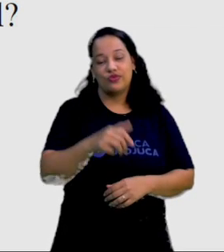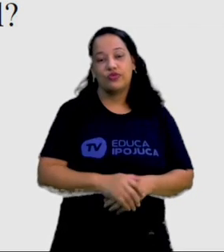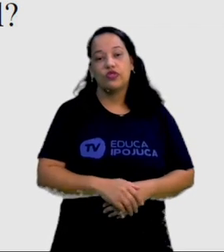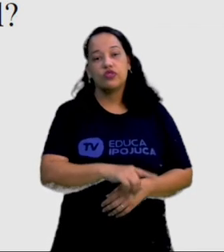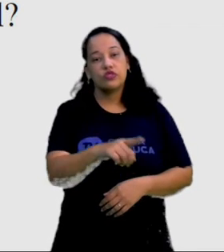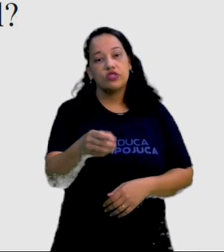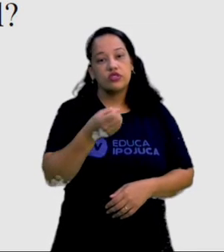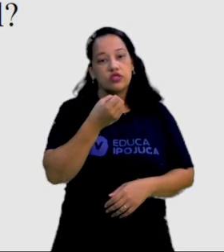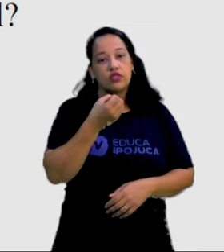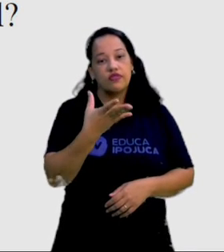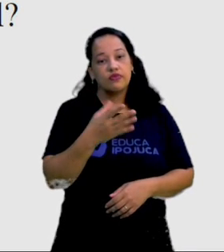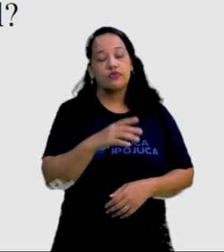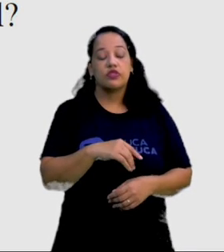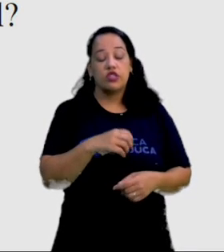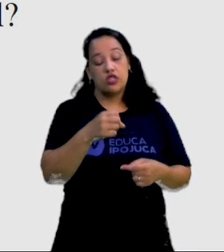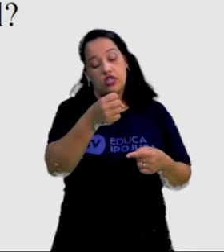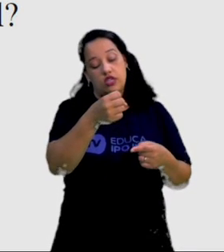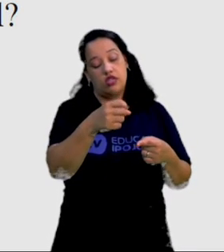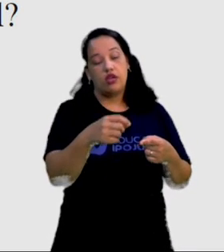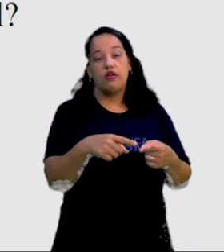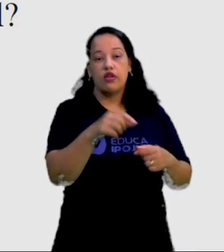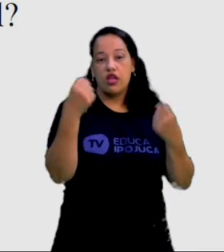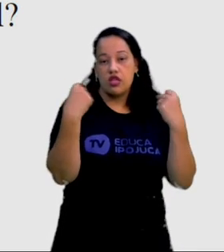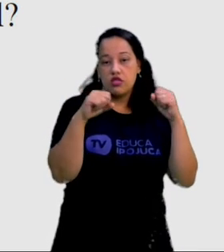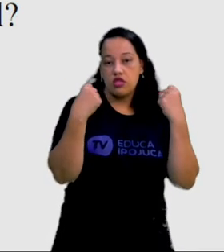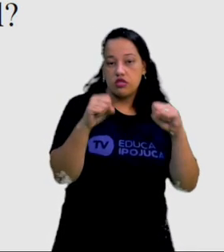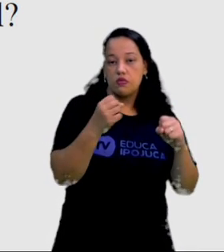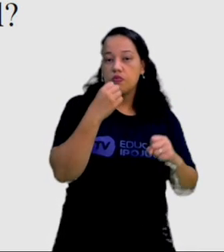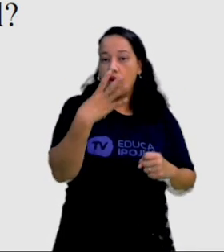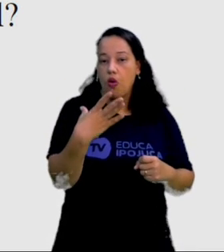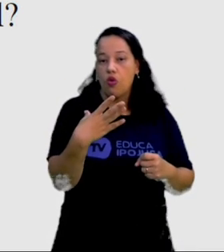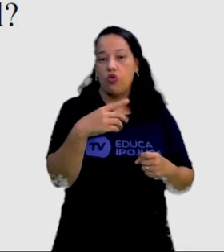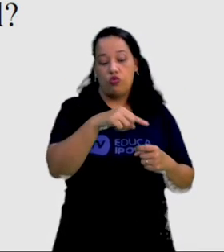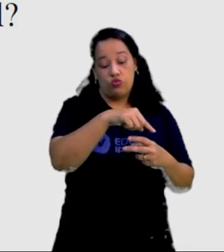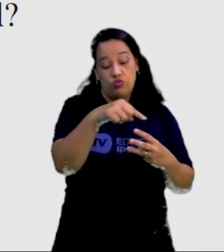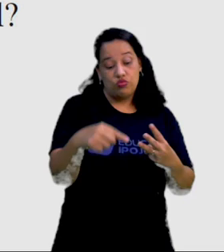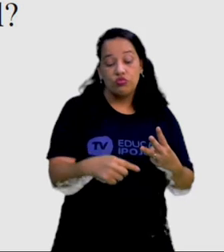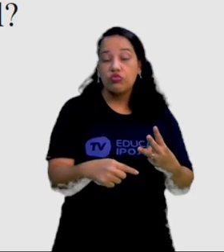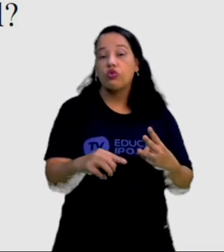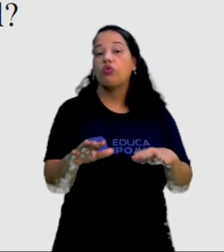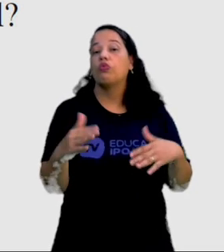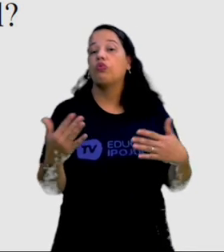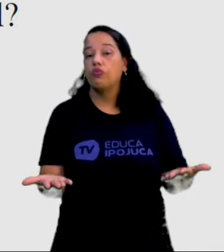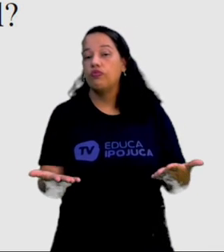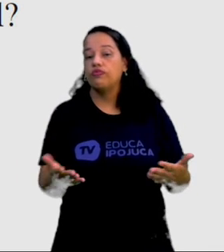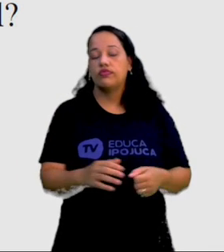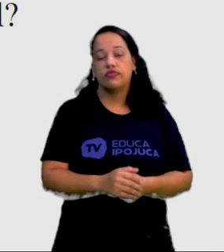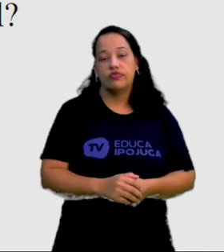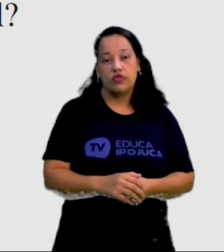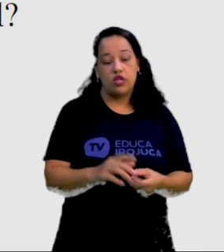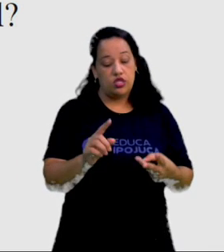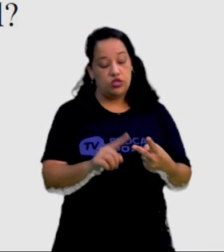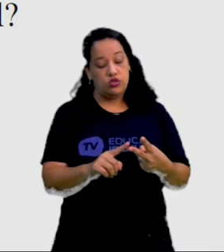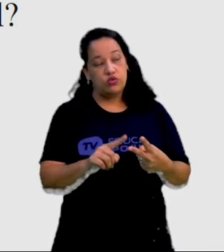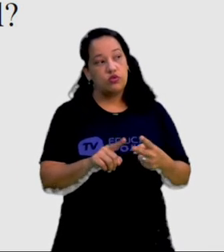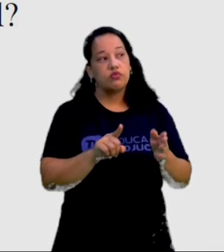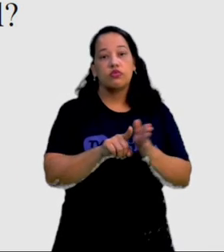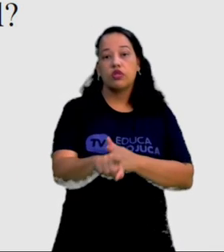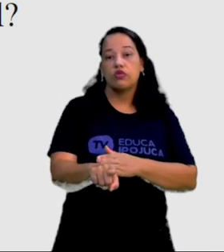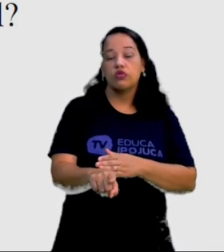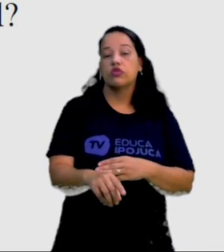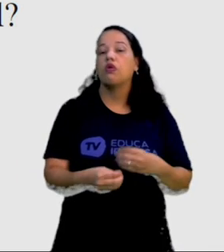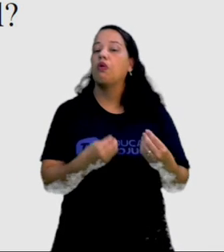três benefícios da ginástica no seu cotidiano, tá? No cotidiano de forma geral. E a segunda pergunta.